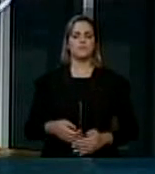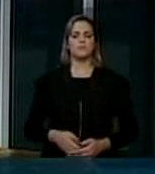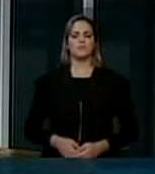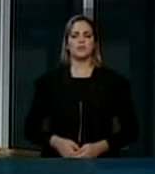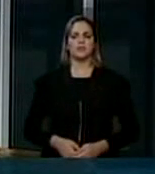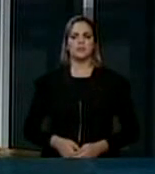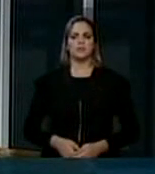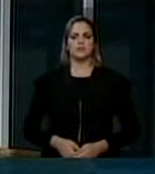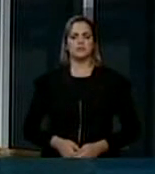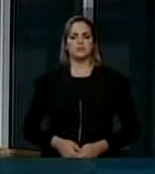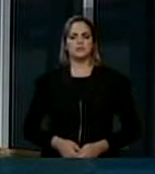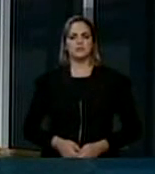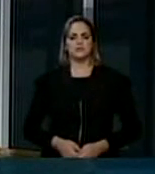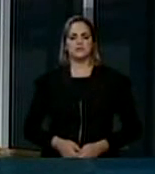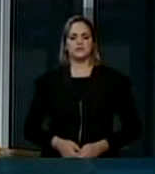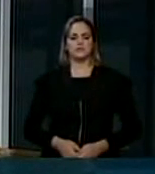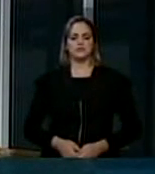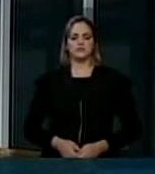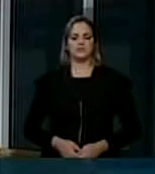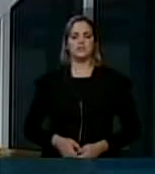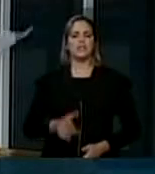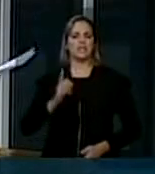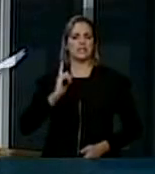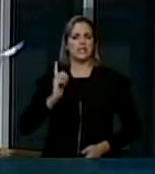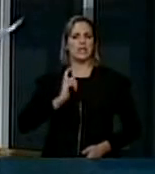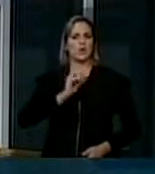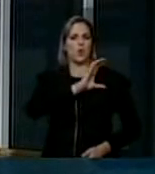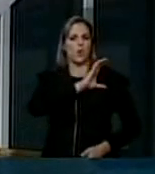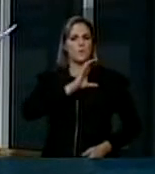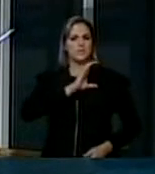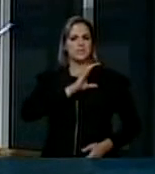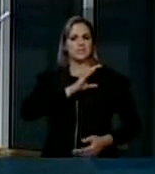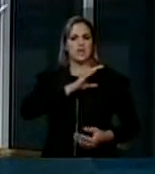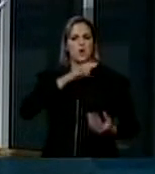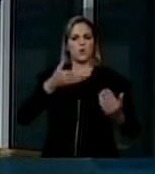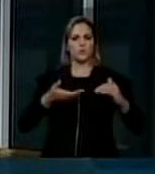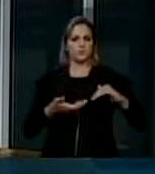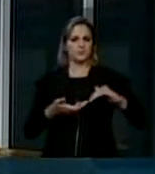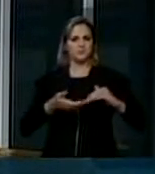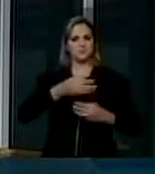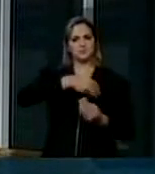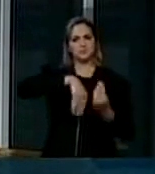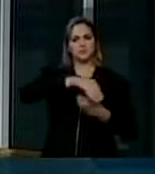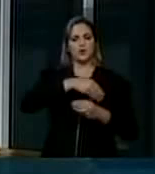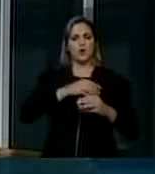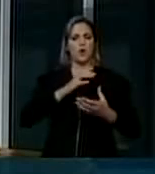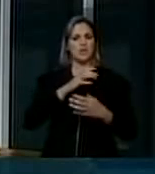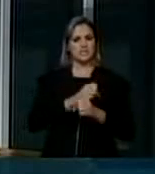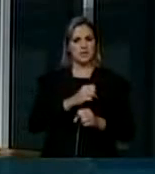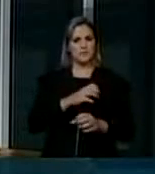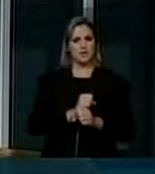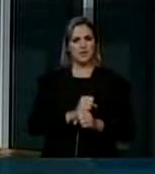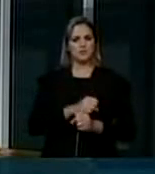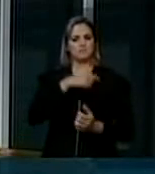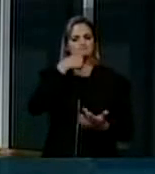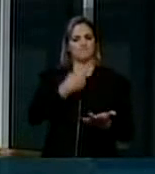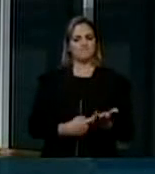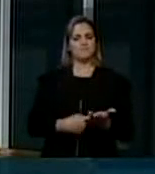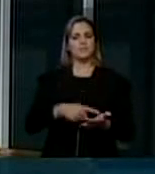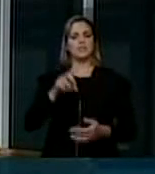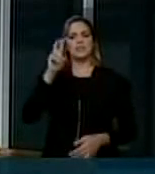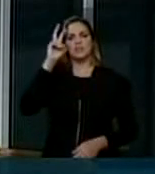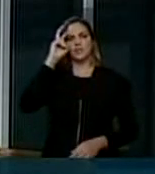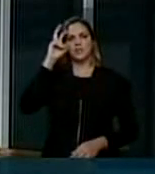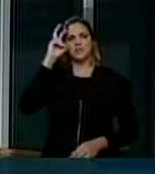promoção da Comissão de Orçamento, a Comissão Mista de Orçamento, nós estaremos, na quinta-feira pela